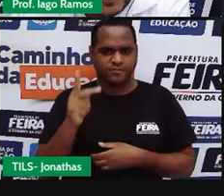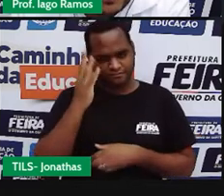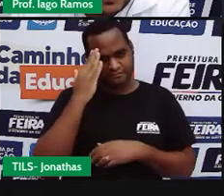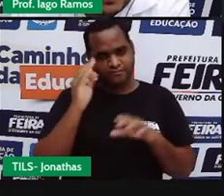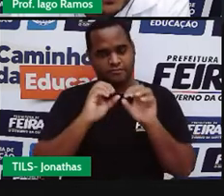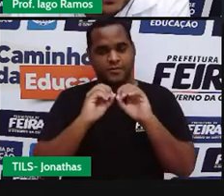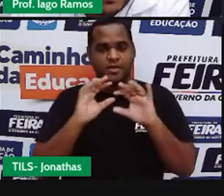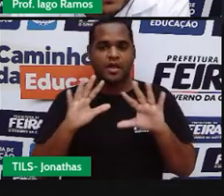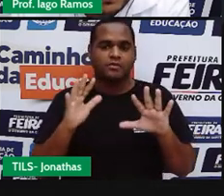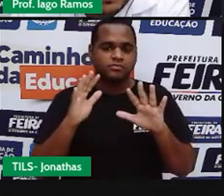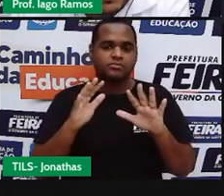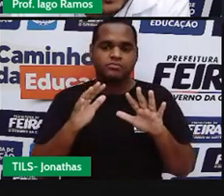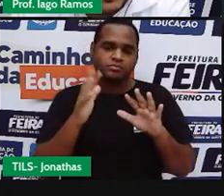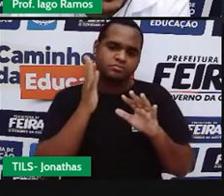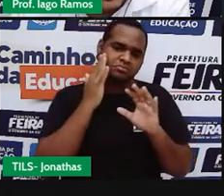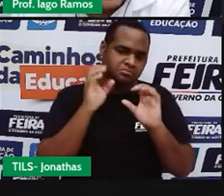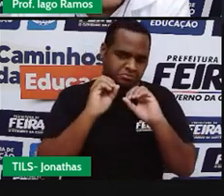visão aí.